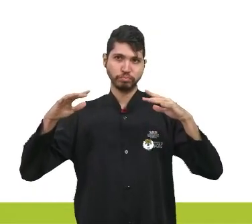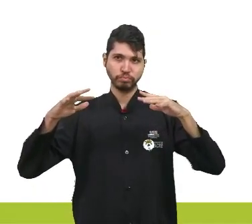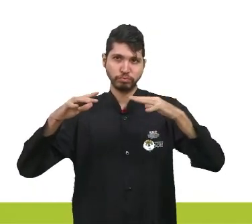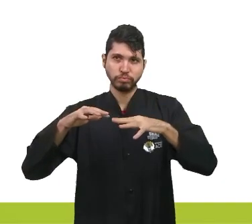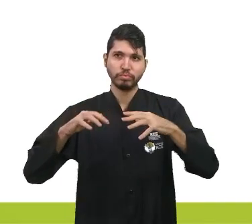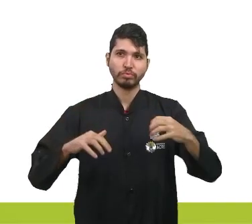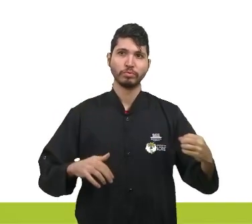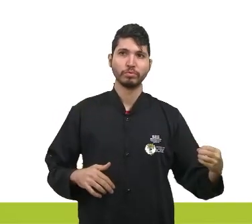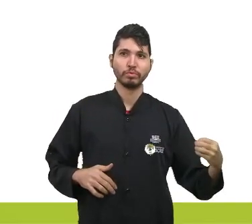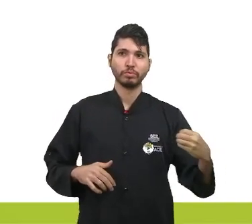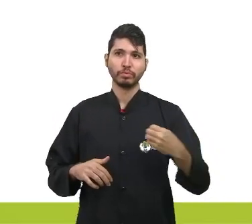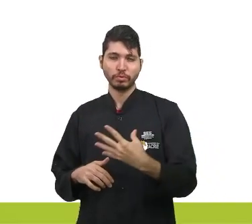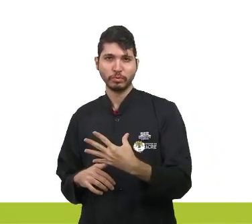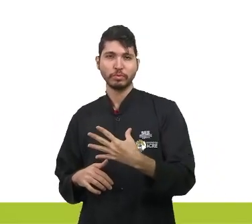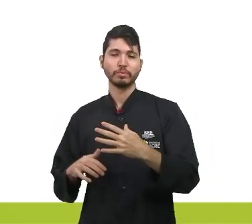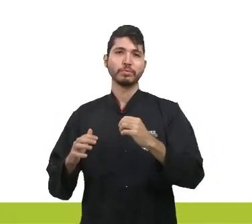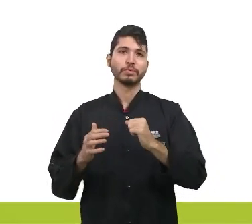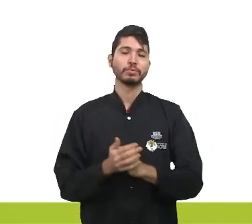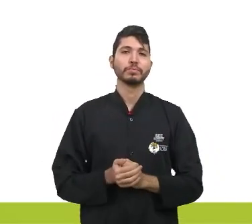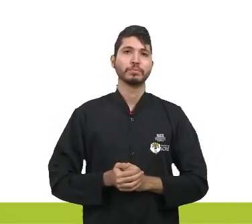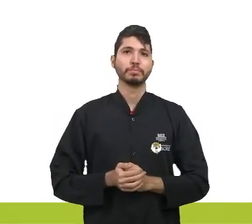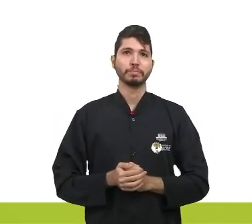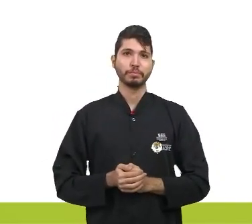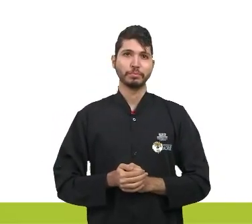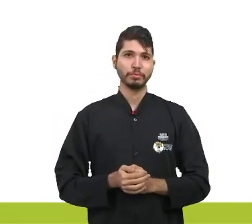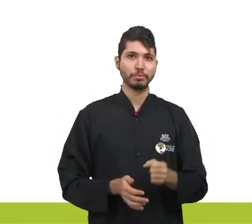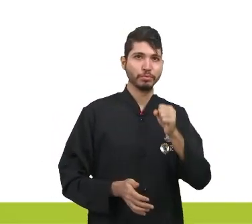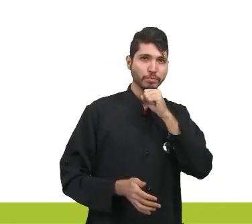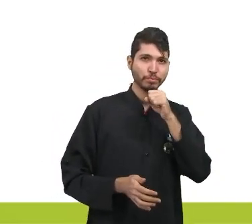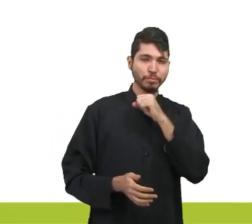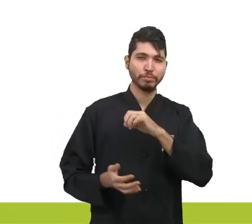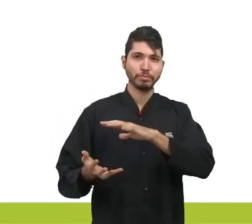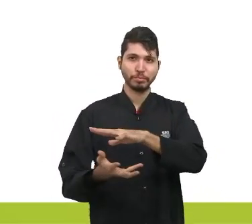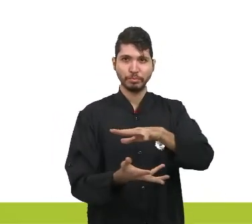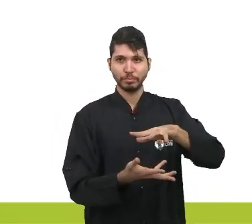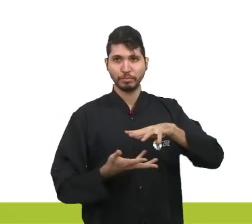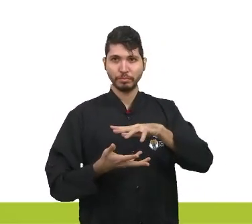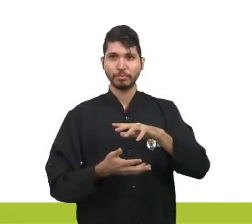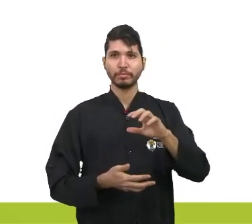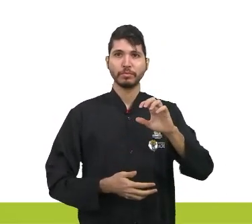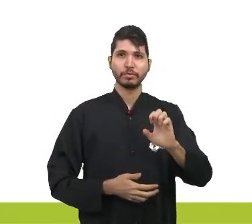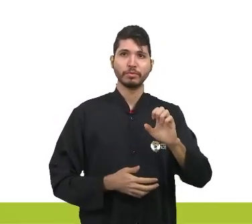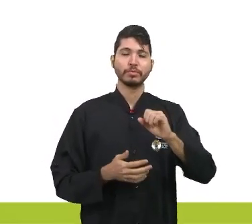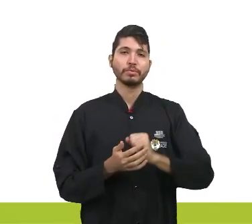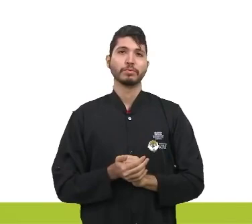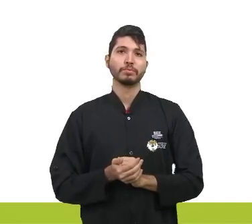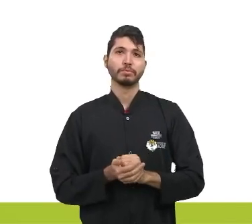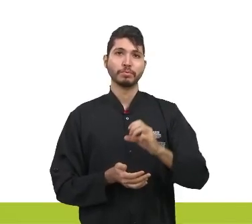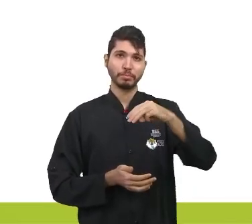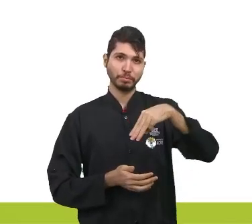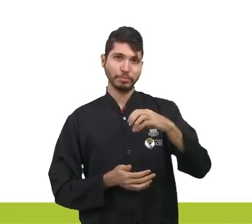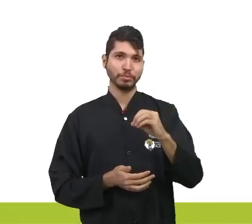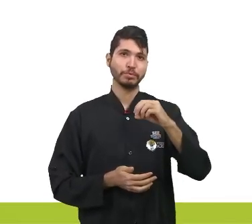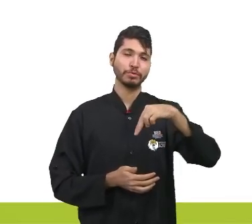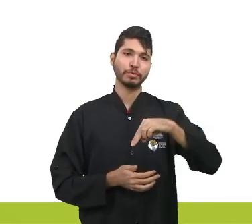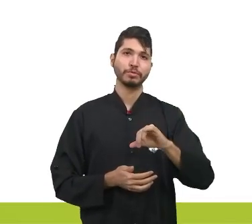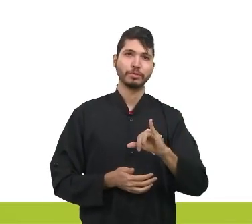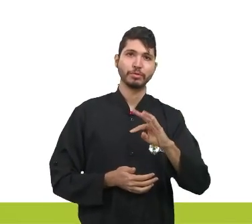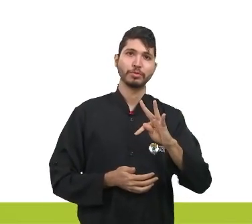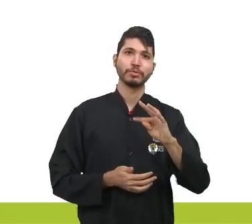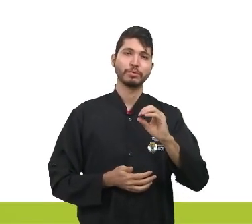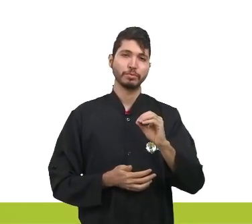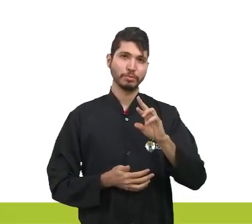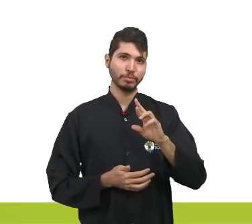de trabalhadores da cidade e do campo. Dentre essas cinco possibilidades de resposta, a